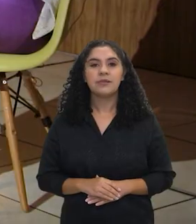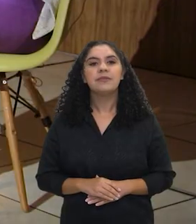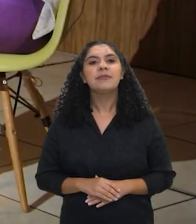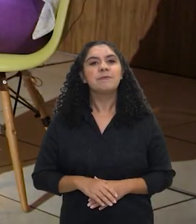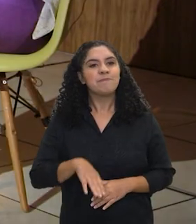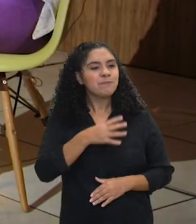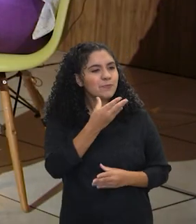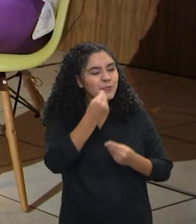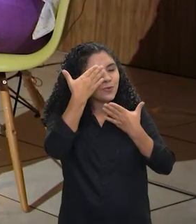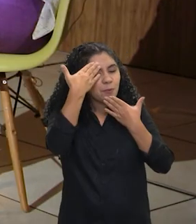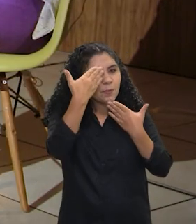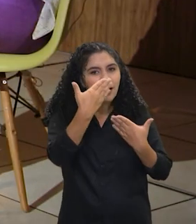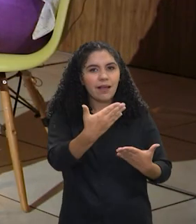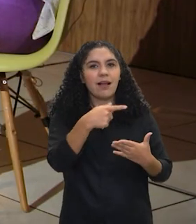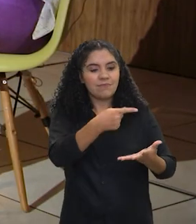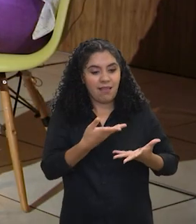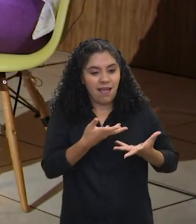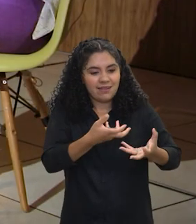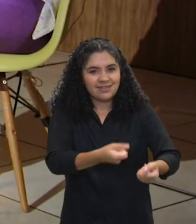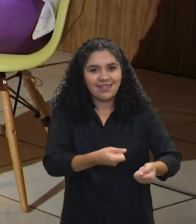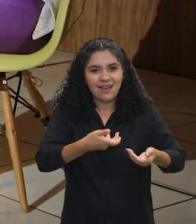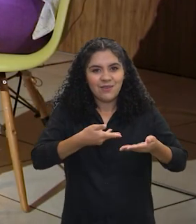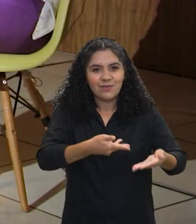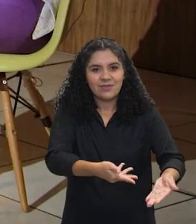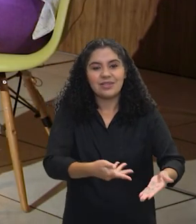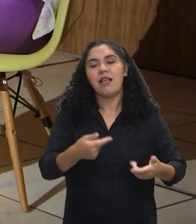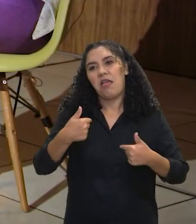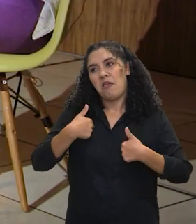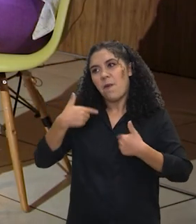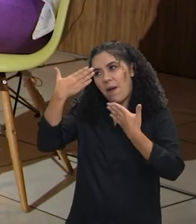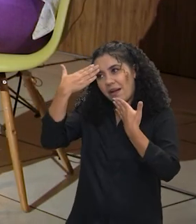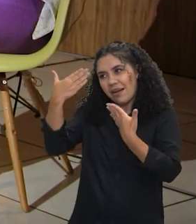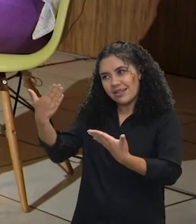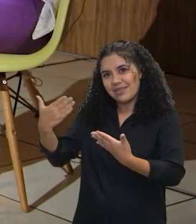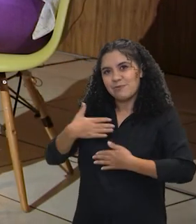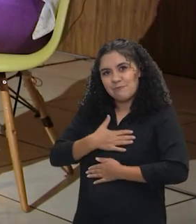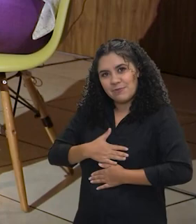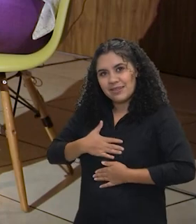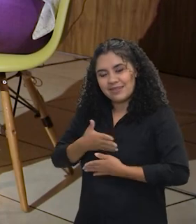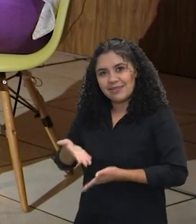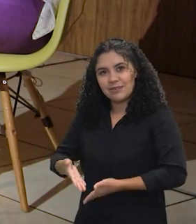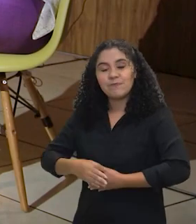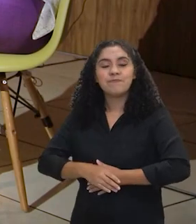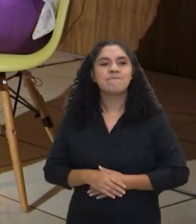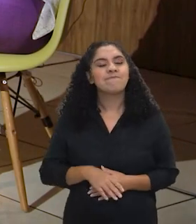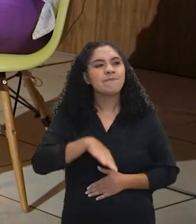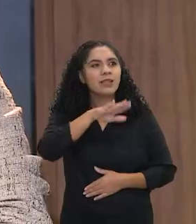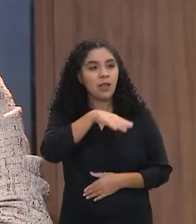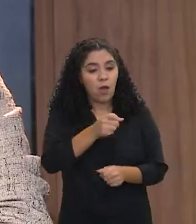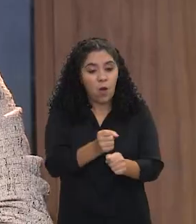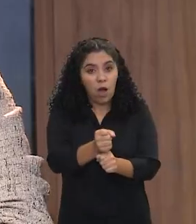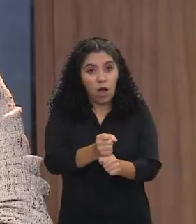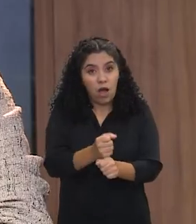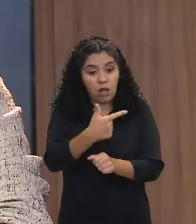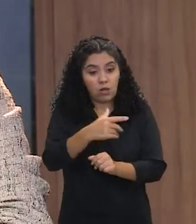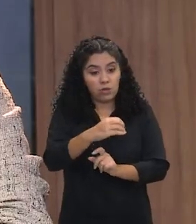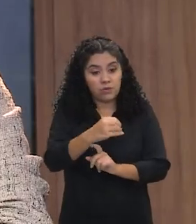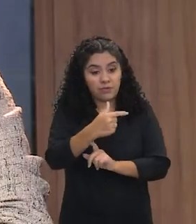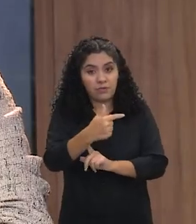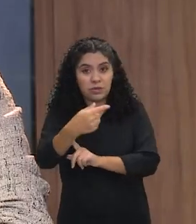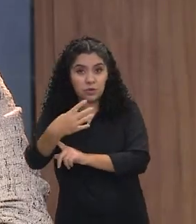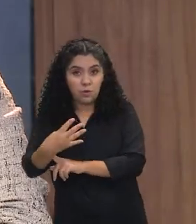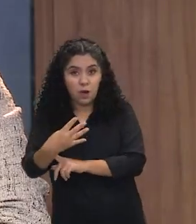João, muito obrigada por atender o nosso convite. Eu que agradeço, prazer estar aqui. João, o ano é 2024,